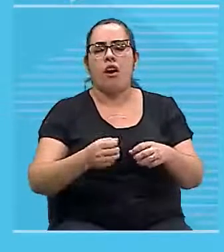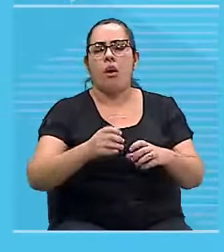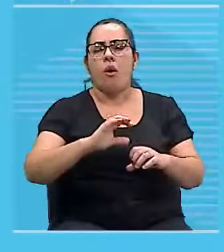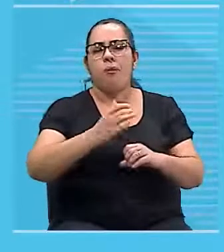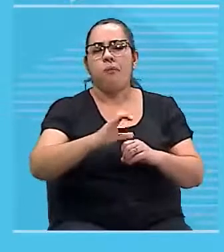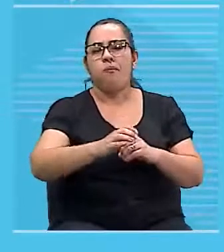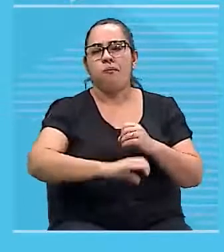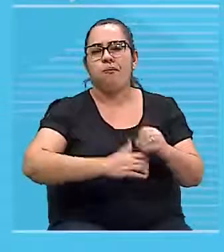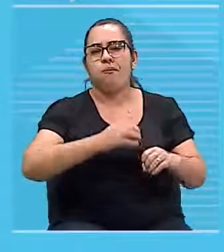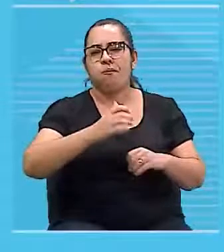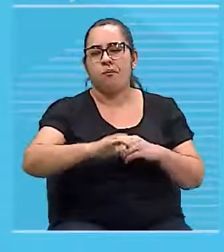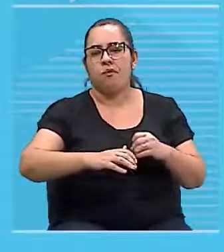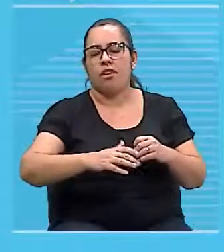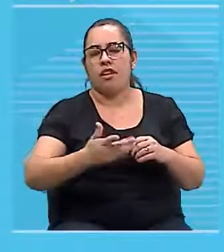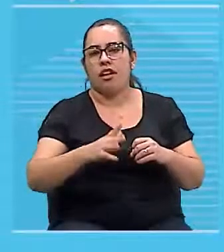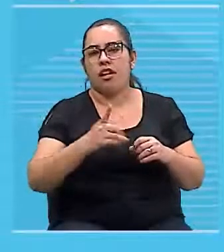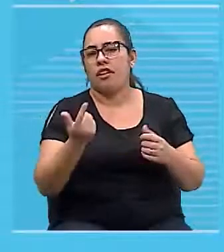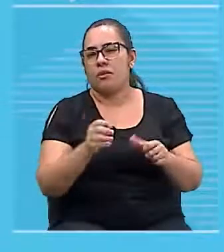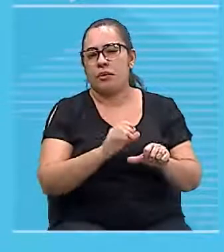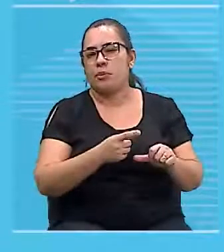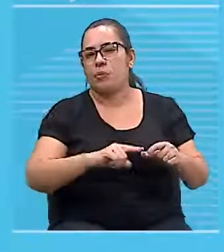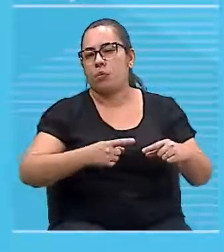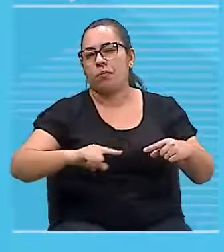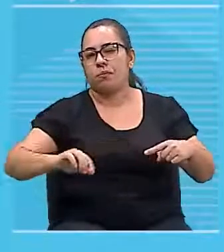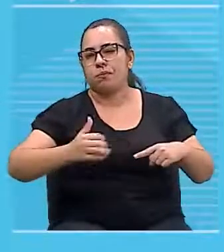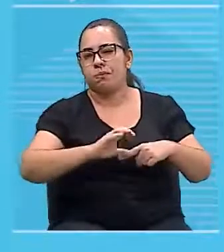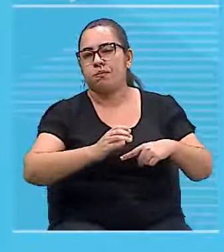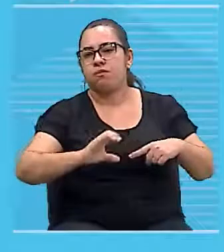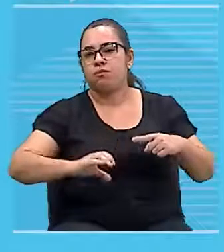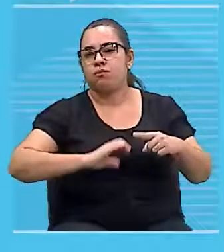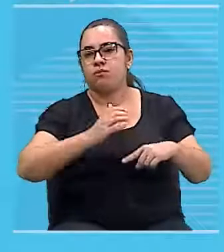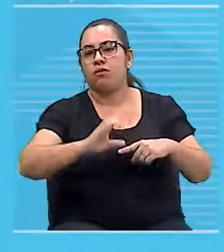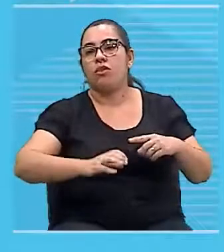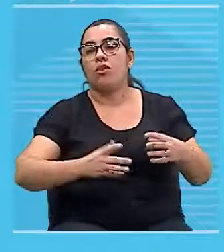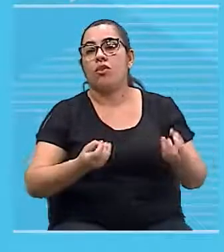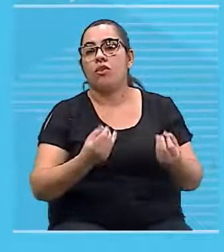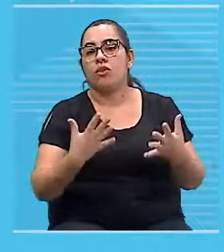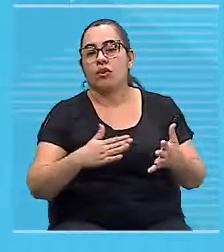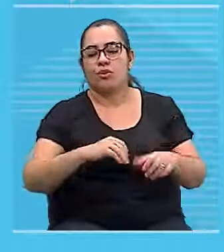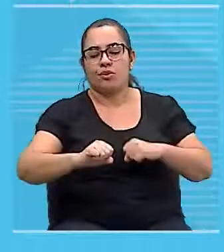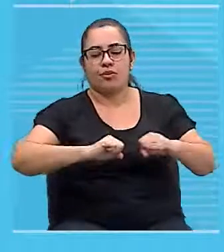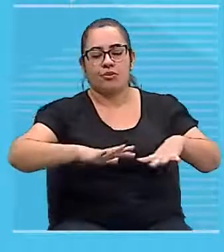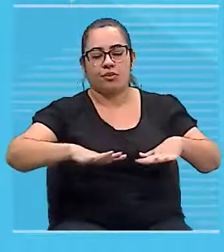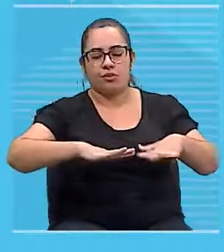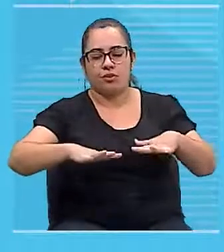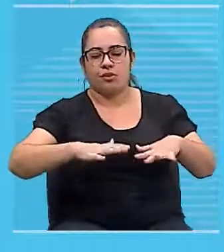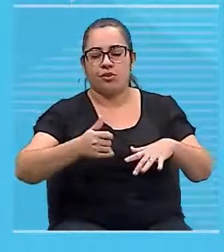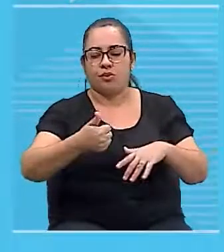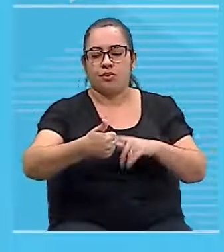se deslocando, o meu polegar vai seguir essa orientação.